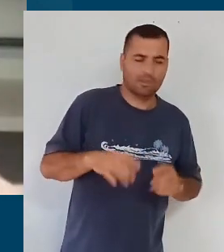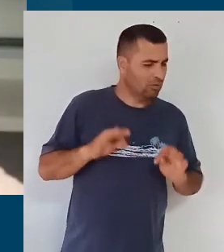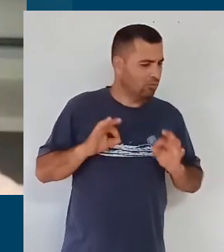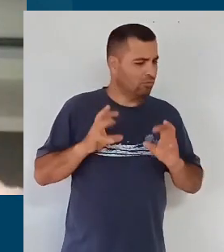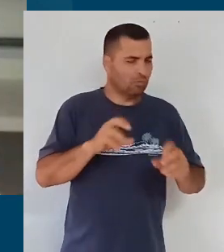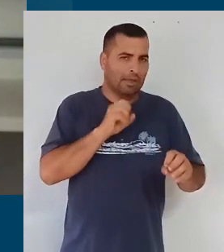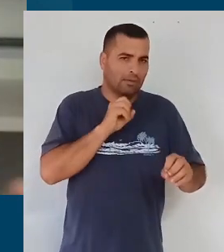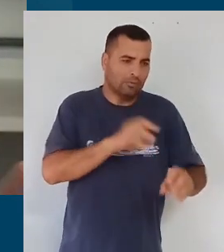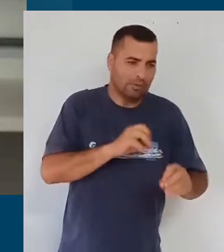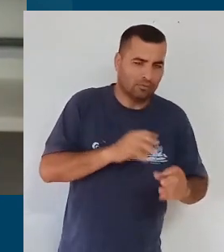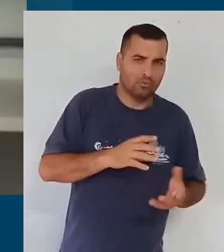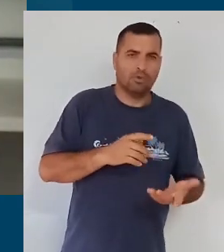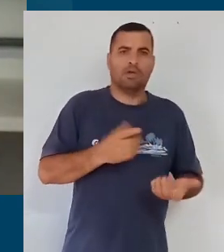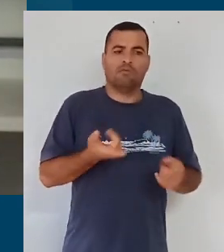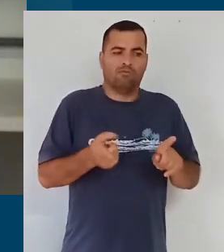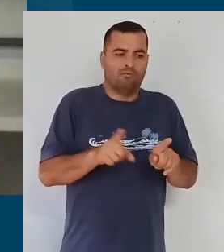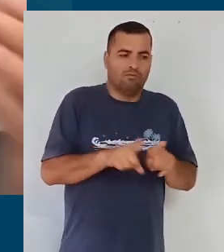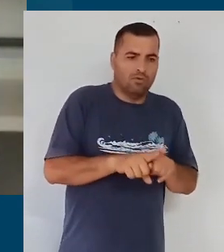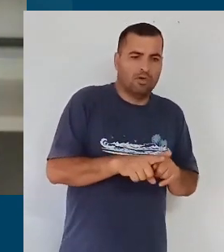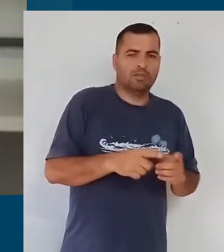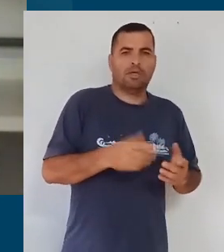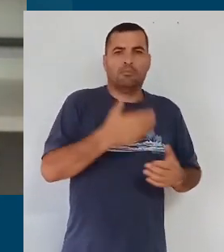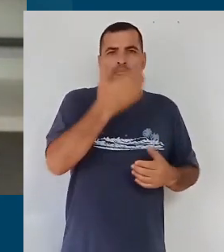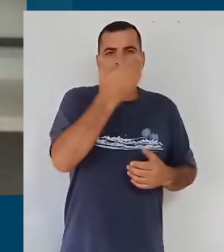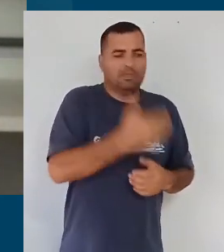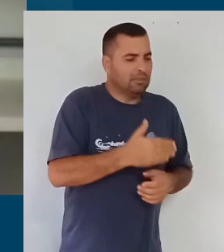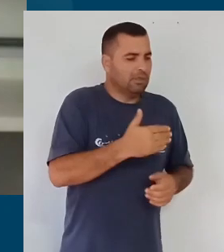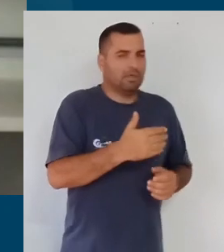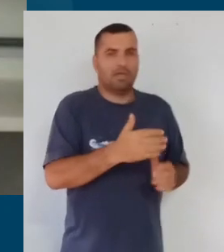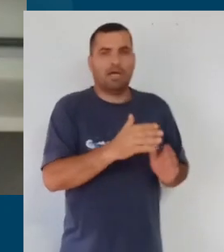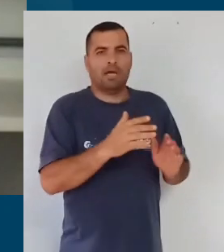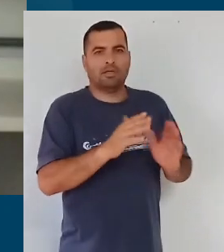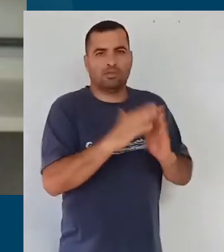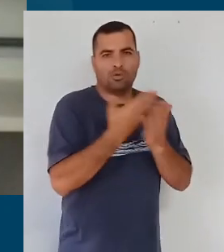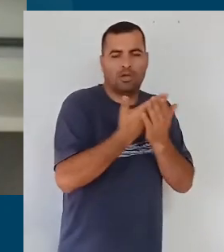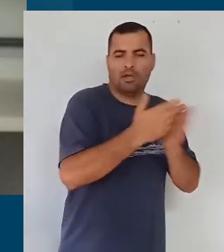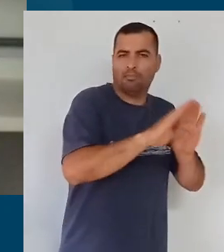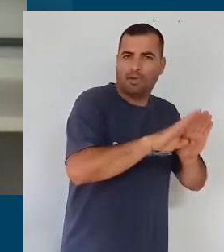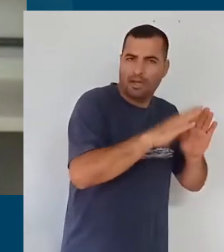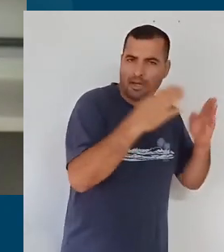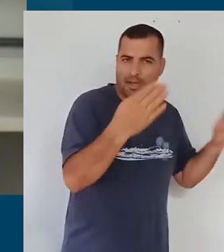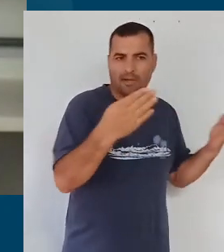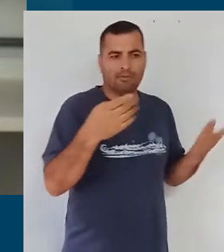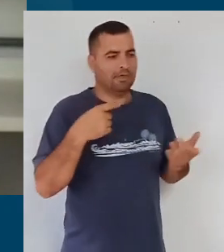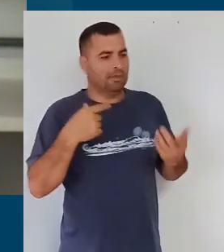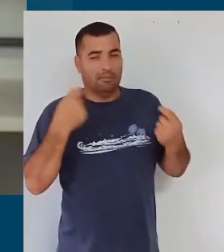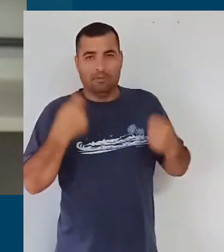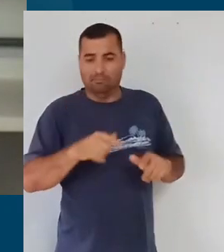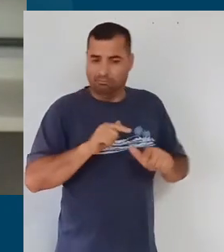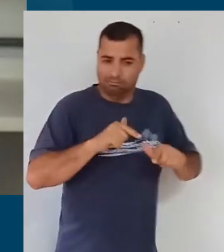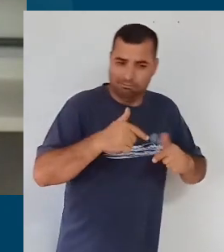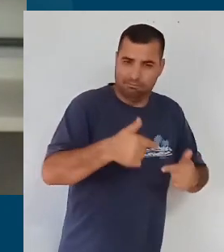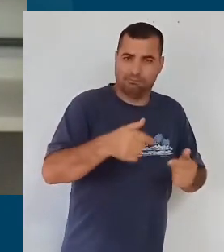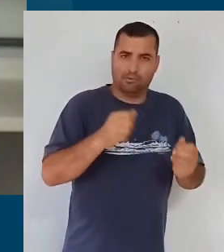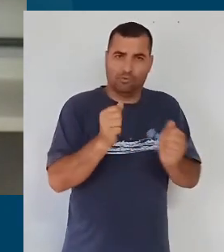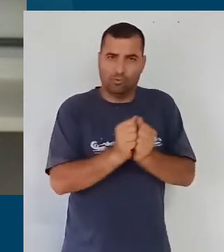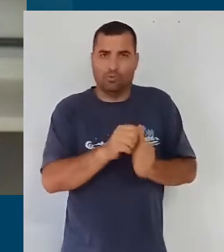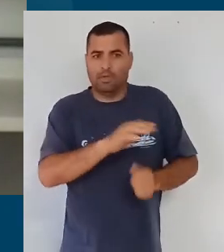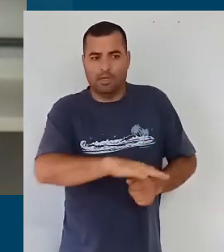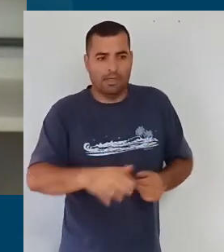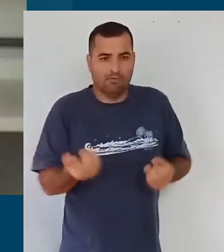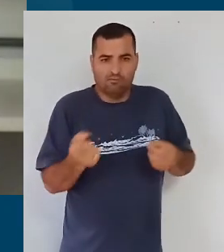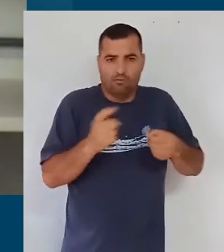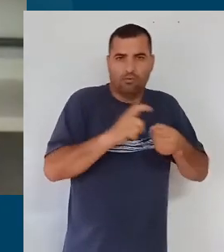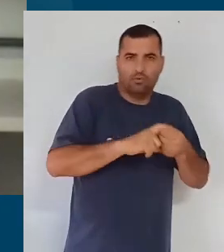educadores estão tendo, volta ao período presencial e tudo mais, que era necessário e é necessário